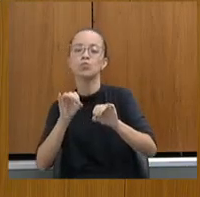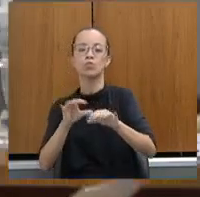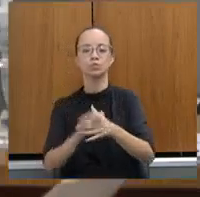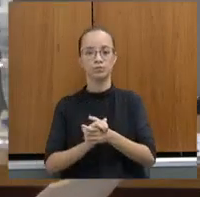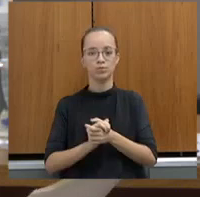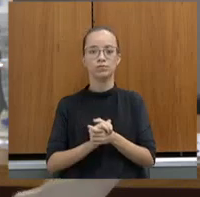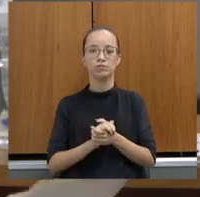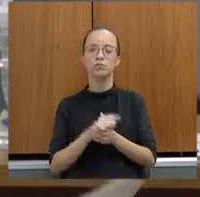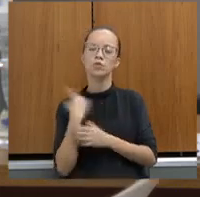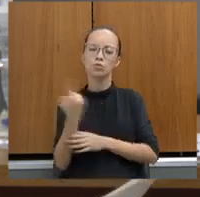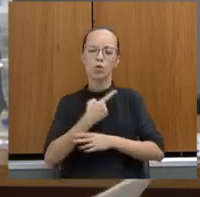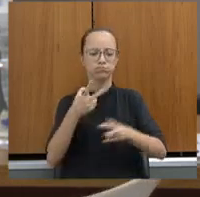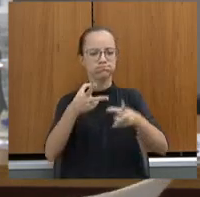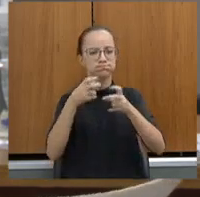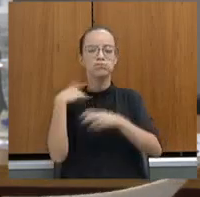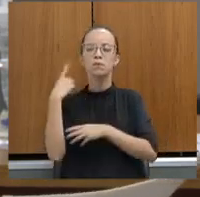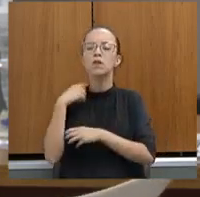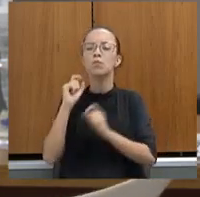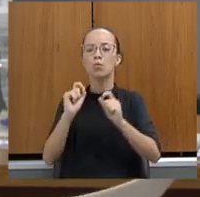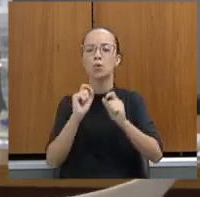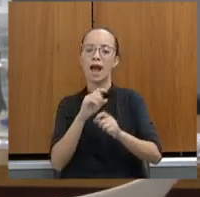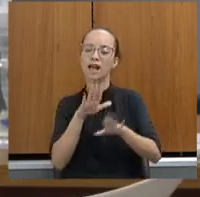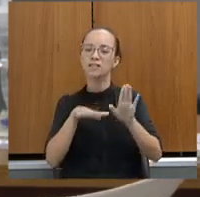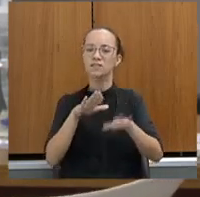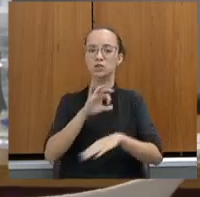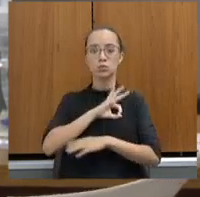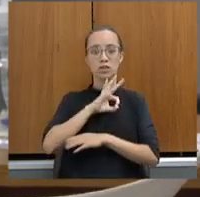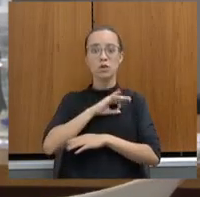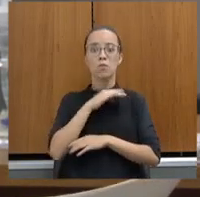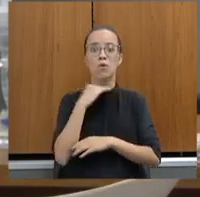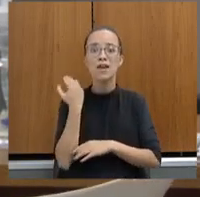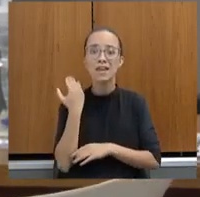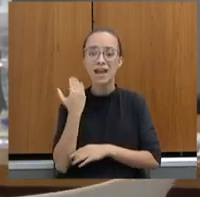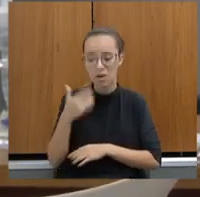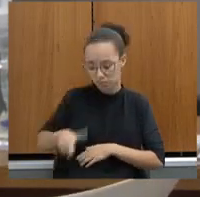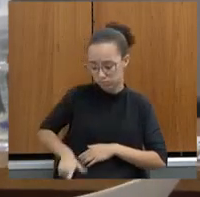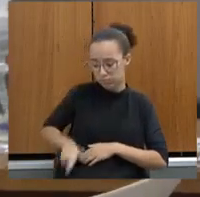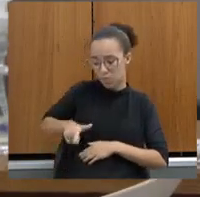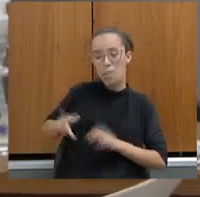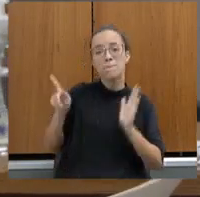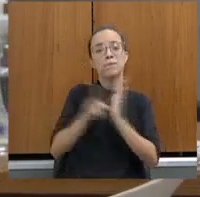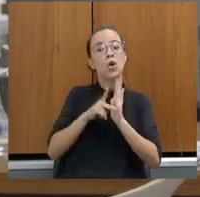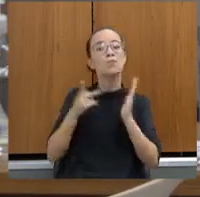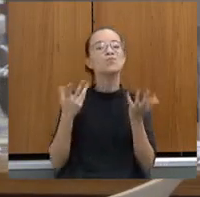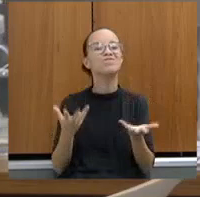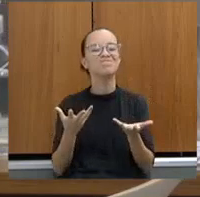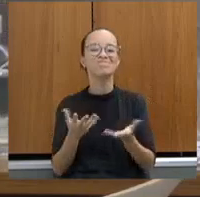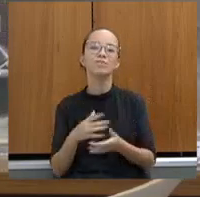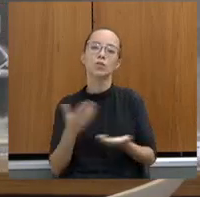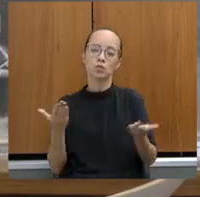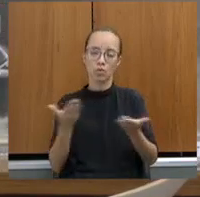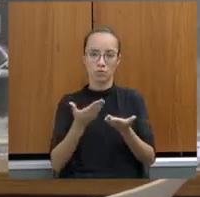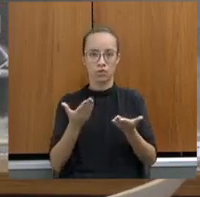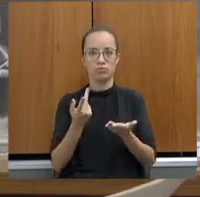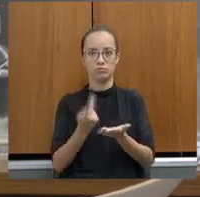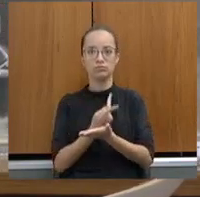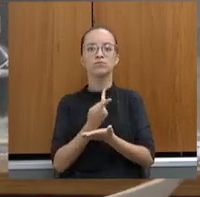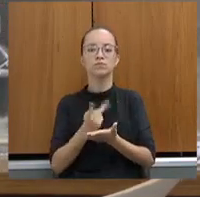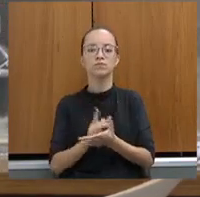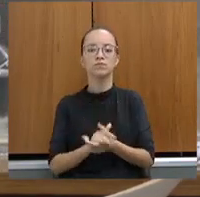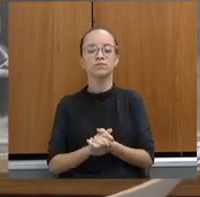nós percebemos, deputados, é que muitas vezes o policial era morto com o seu próprio armamento. Então, recentemente, houve até uma